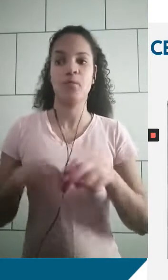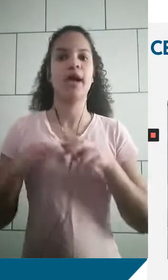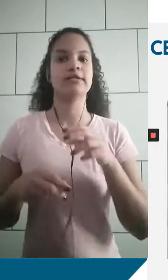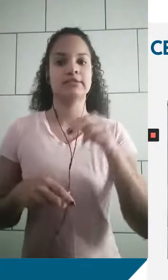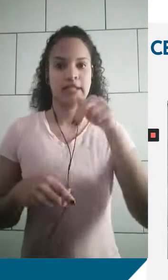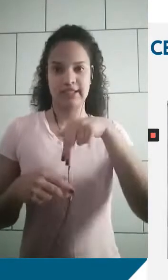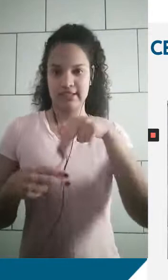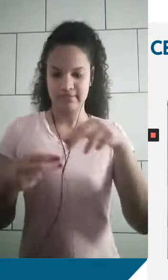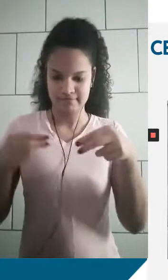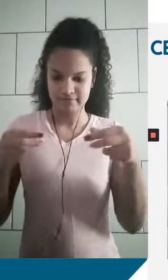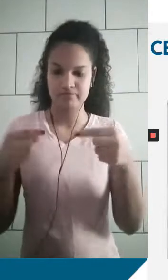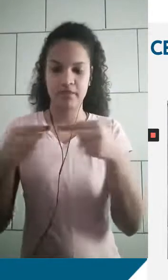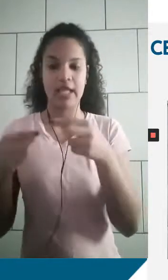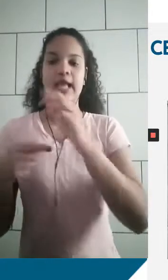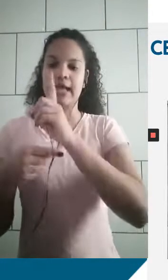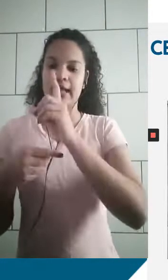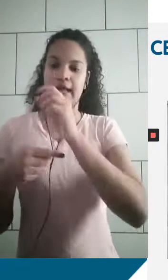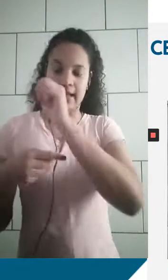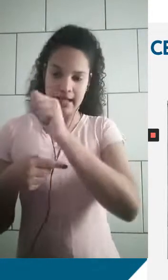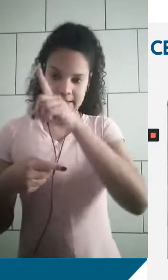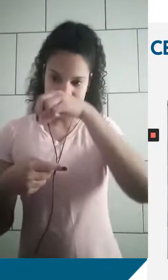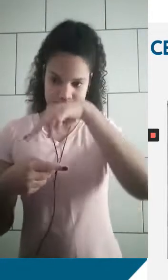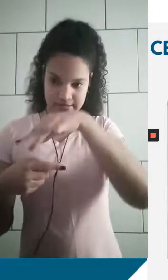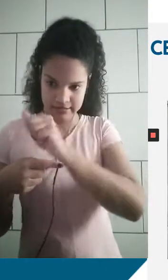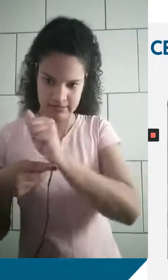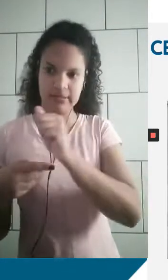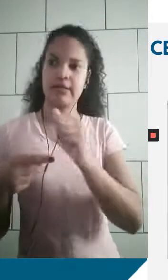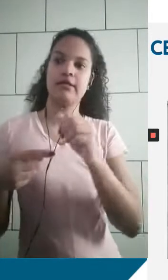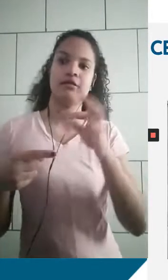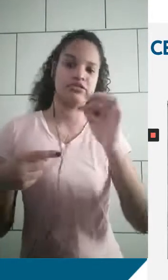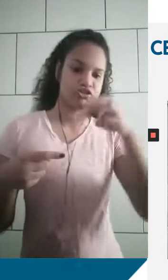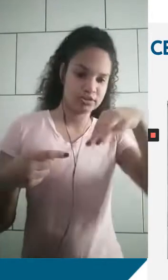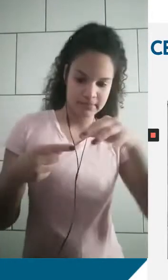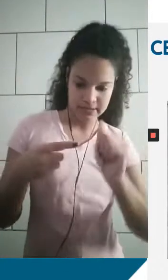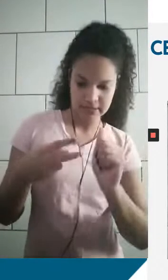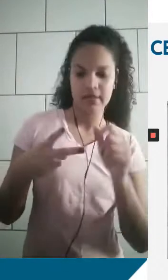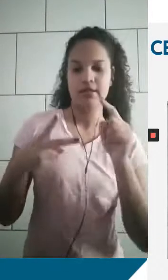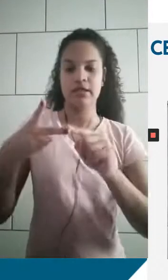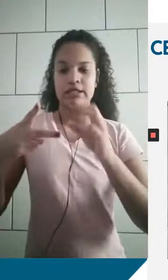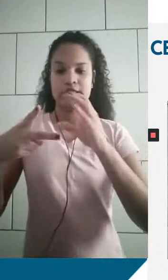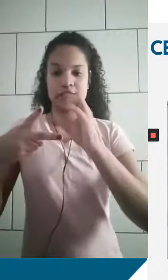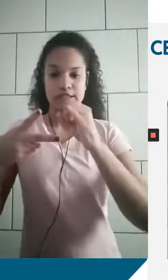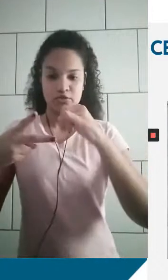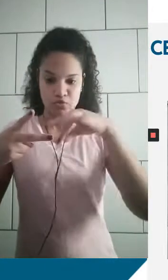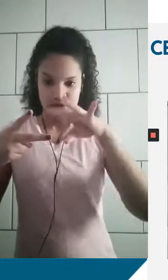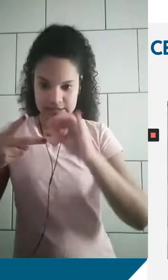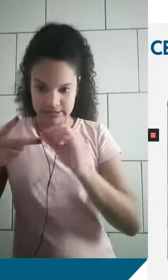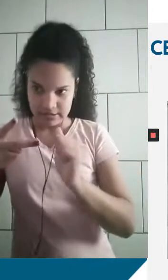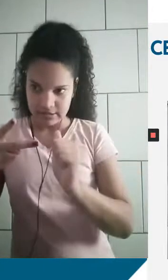nitrogenadas. Adenina com timina, citosina com guanina. É sempre assim, desta maneira.